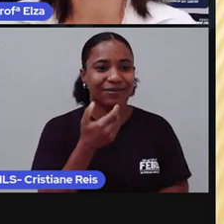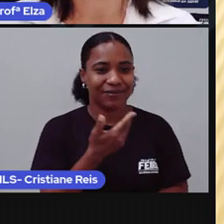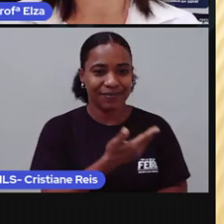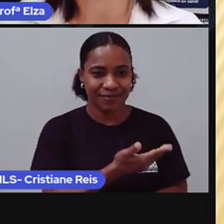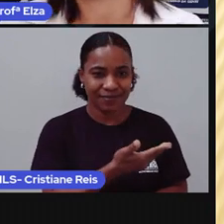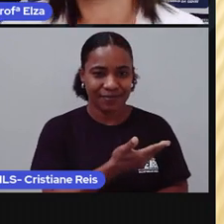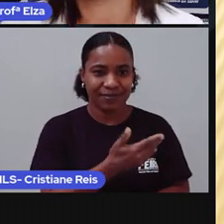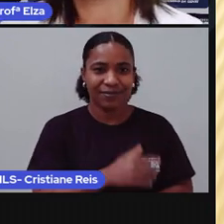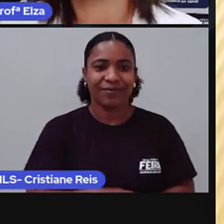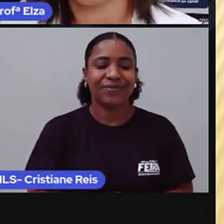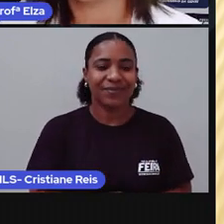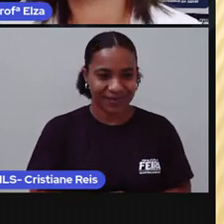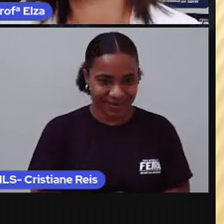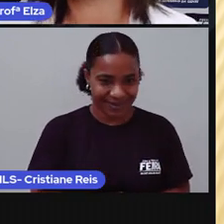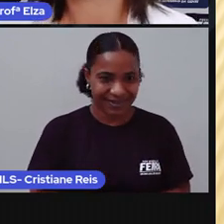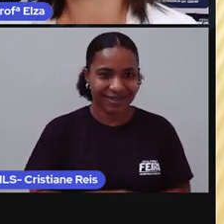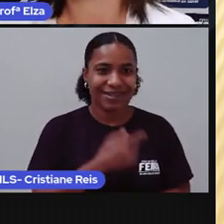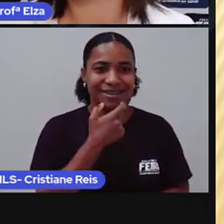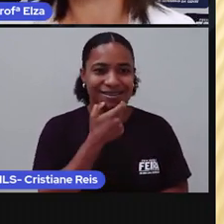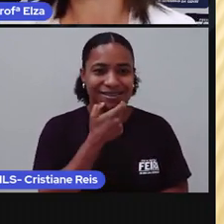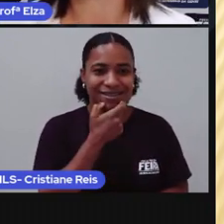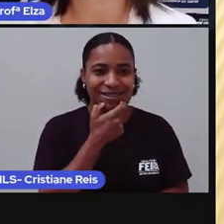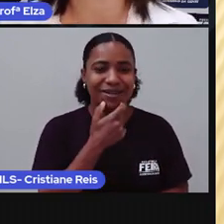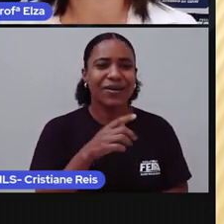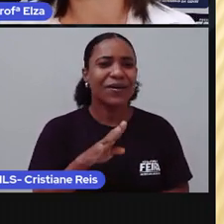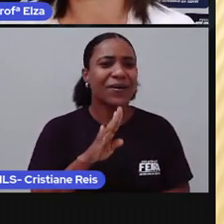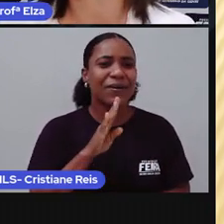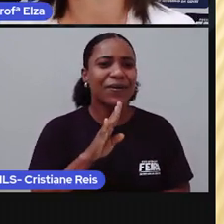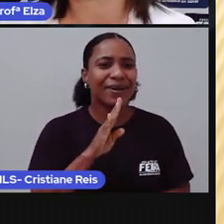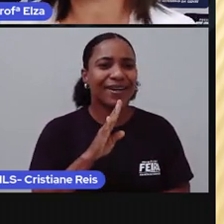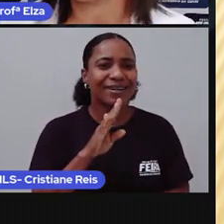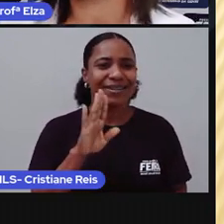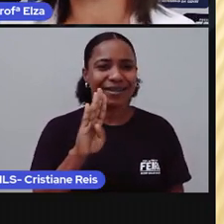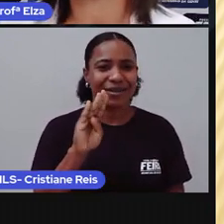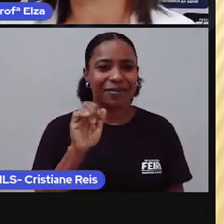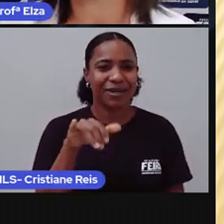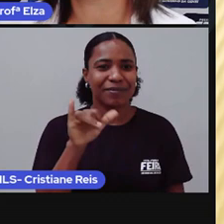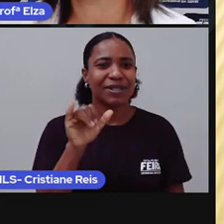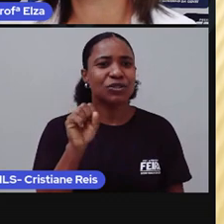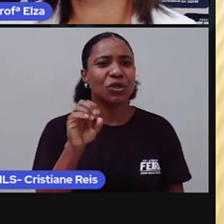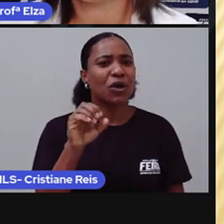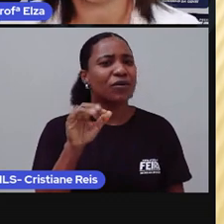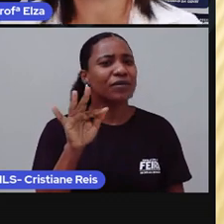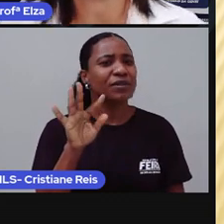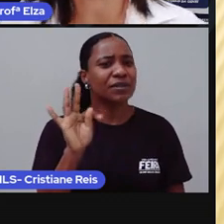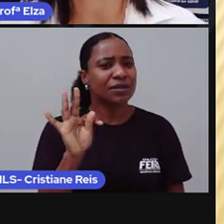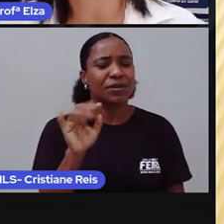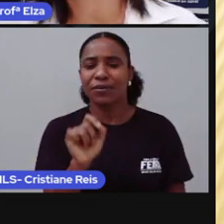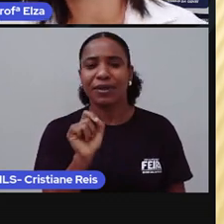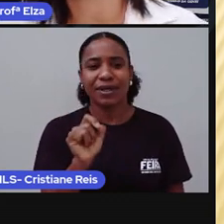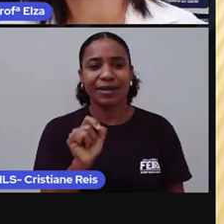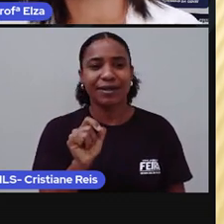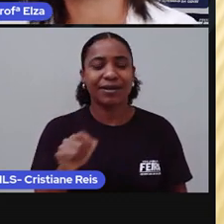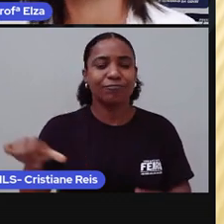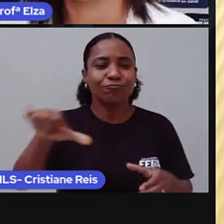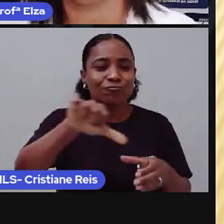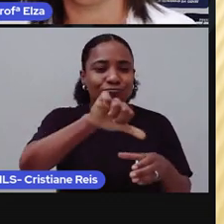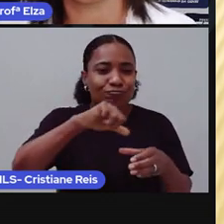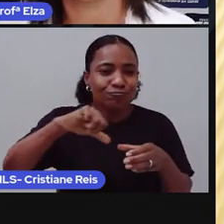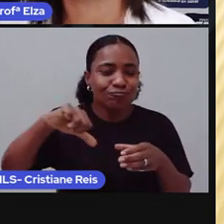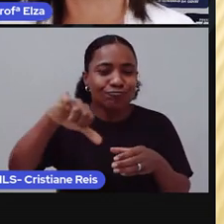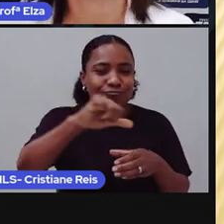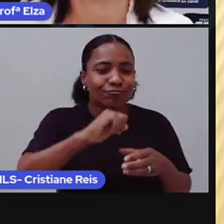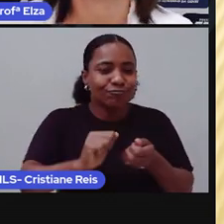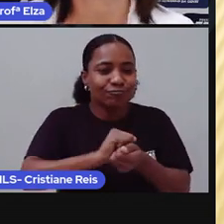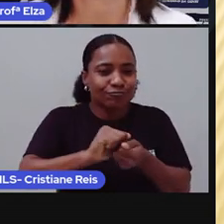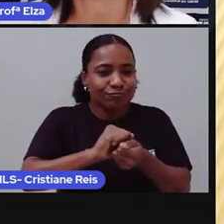Baby Soft. É uma maciante de roupas que a gente encontra no supermercado. Aí, que é significa, então, Baby Soft?